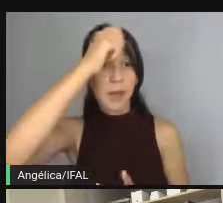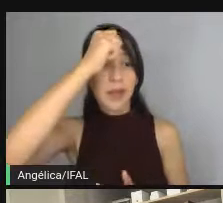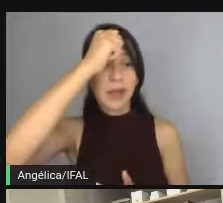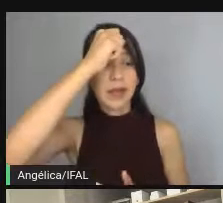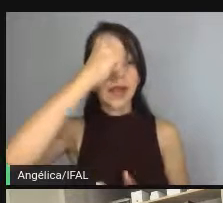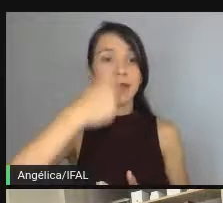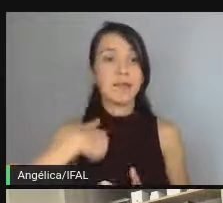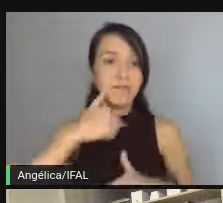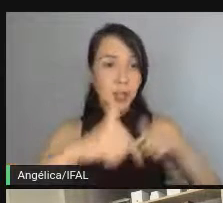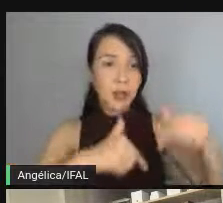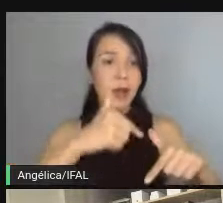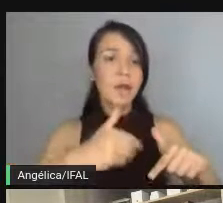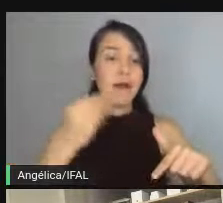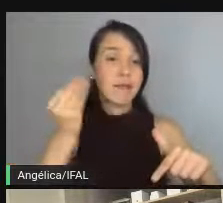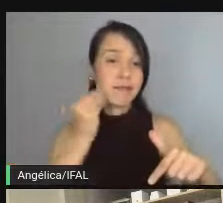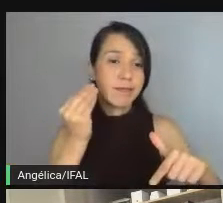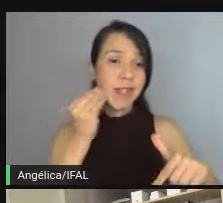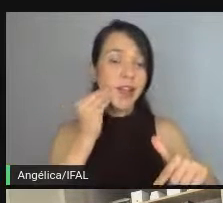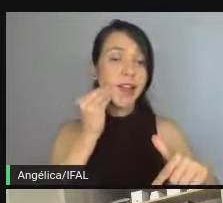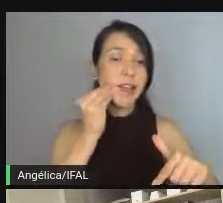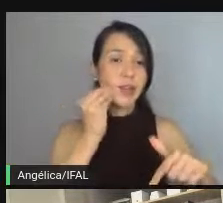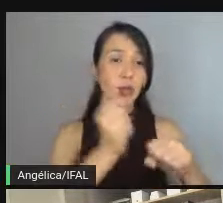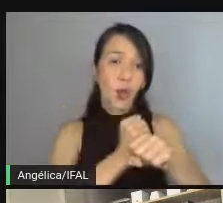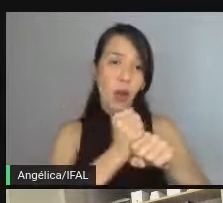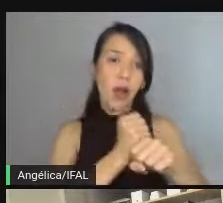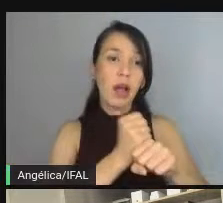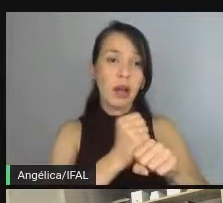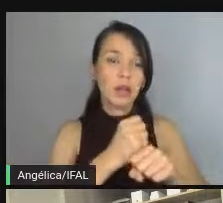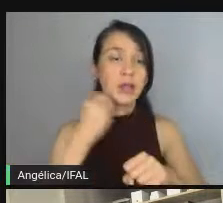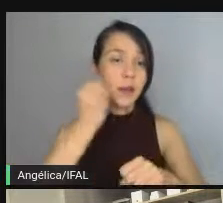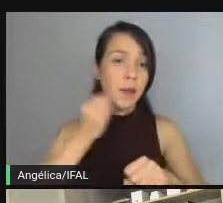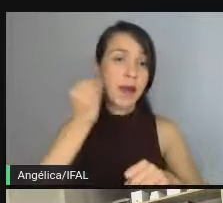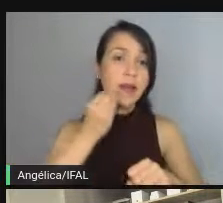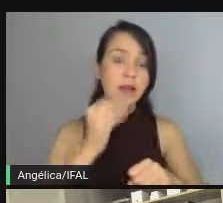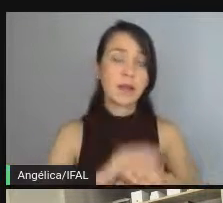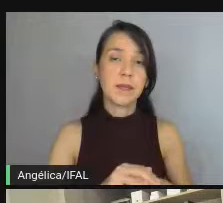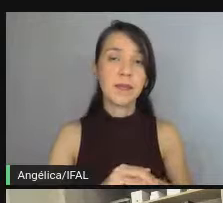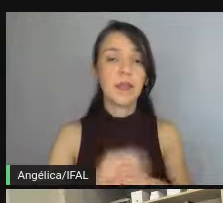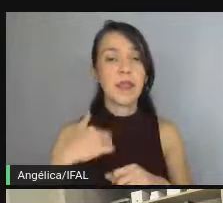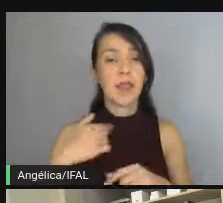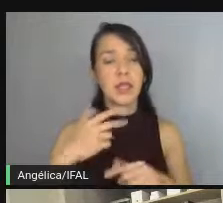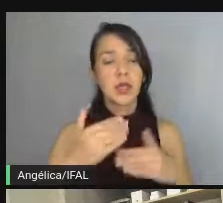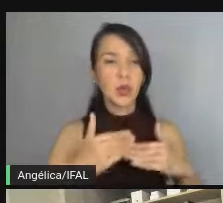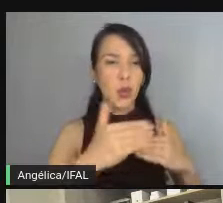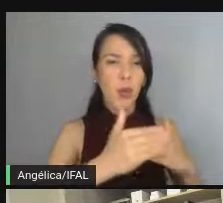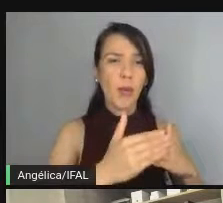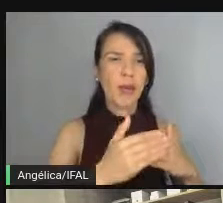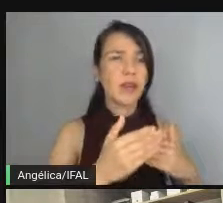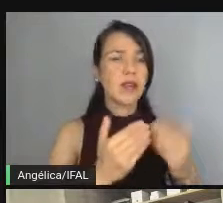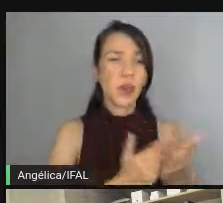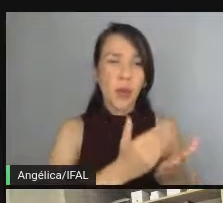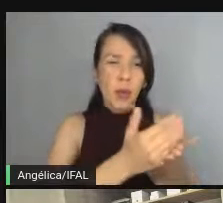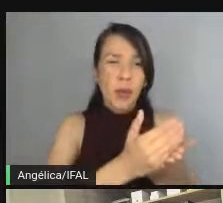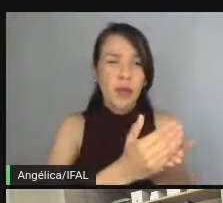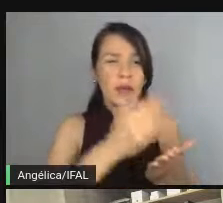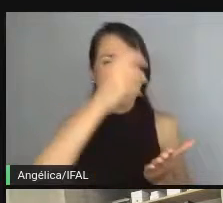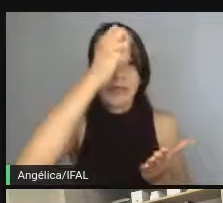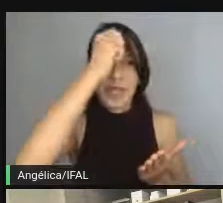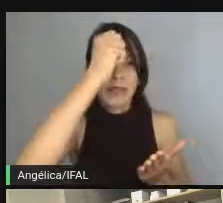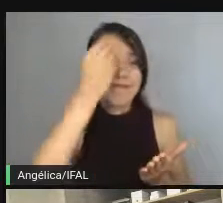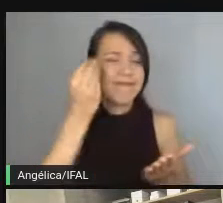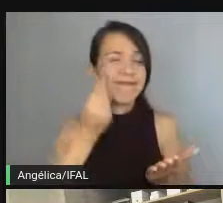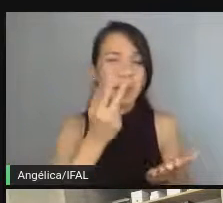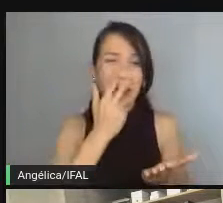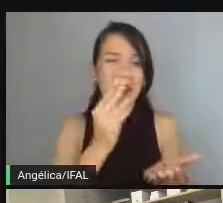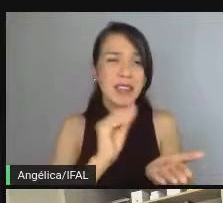lapada, assim, com o decorrer dos anos, a gente acaba não fazendo muito isso no início, mas vai evitar,